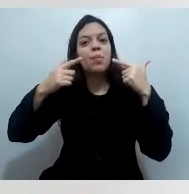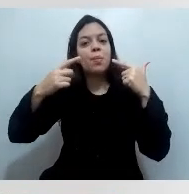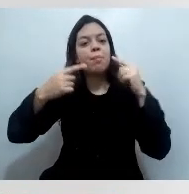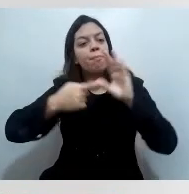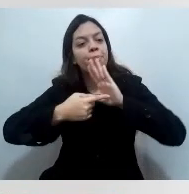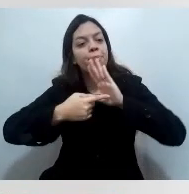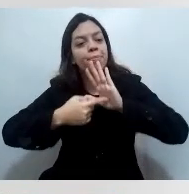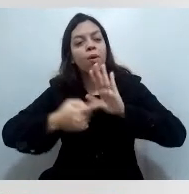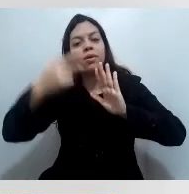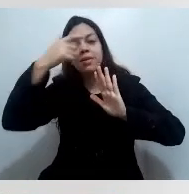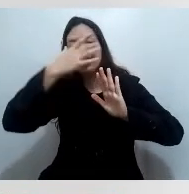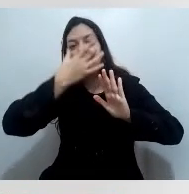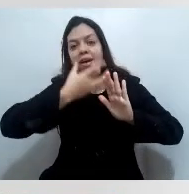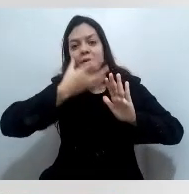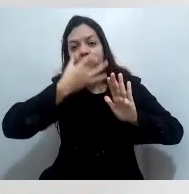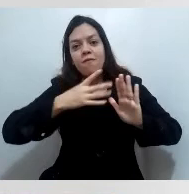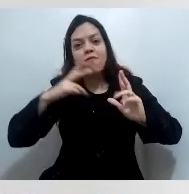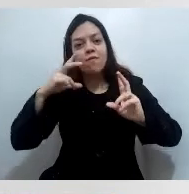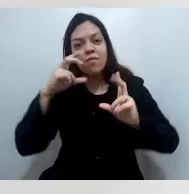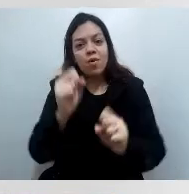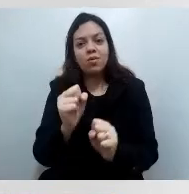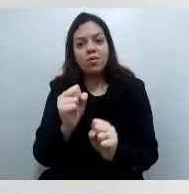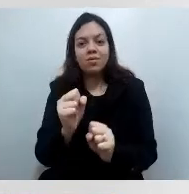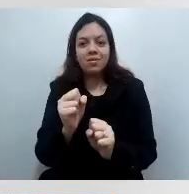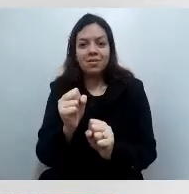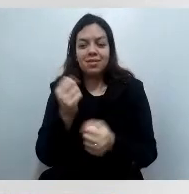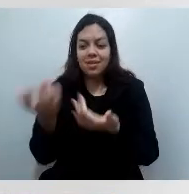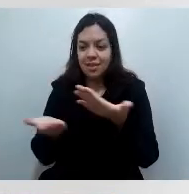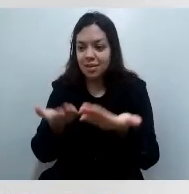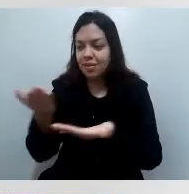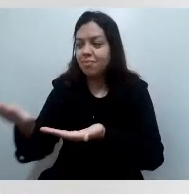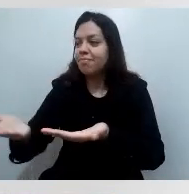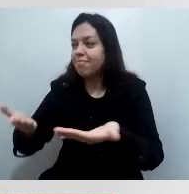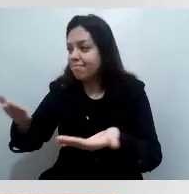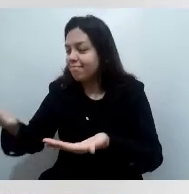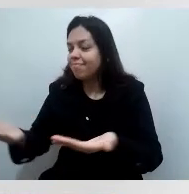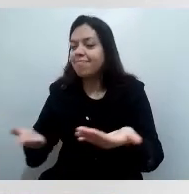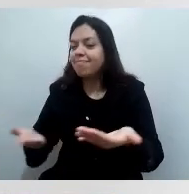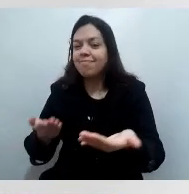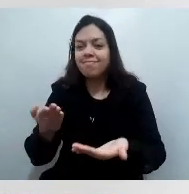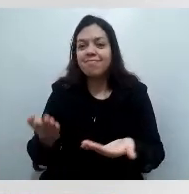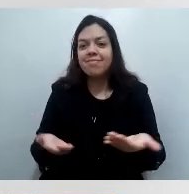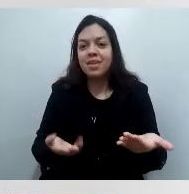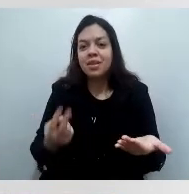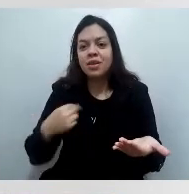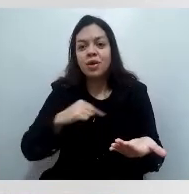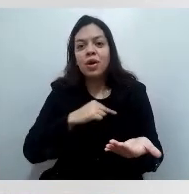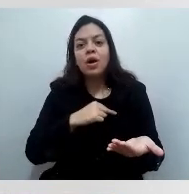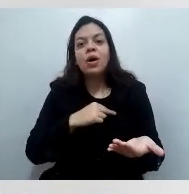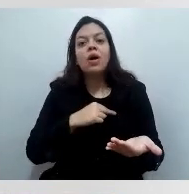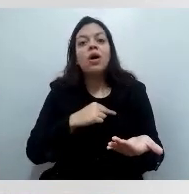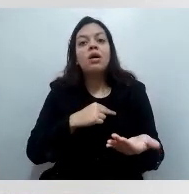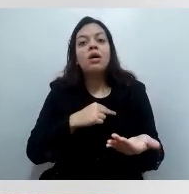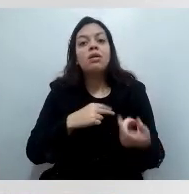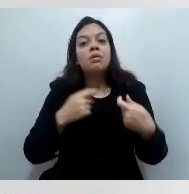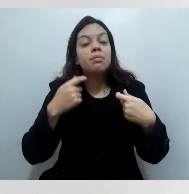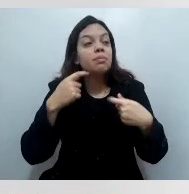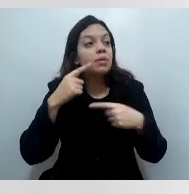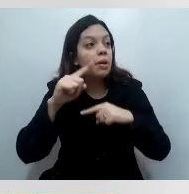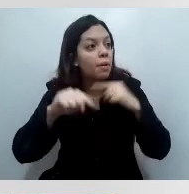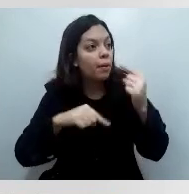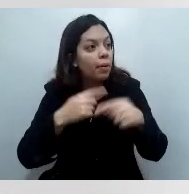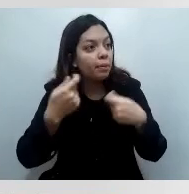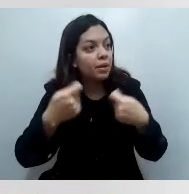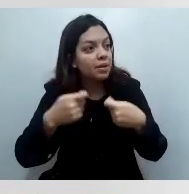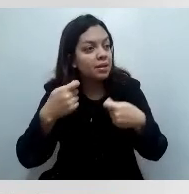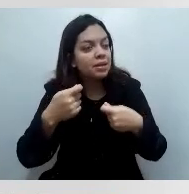que foi, quando estão atendendo as pessoas, como se tivesse conversado naquele momento. Nossa, nós temos que ter uma forma, depois de tudo isso, de